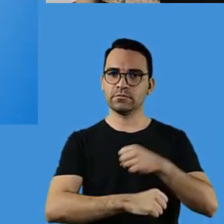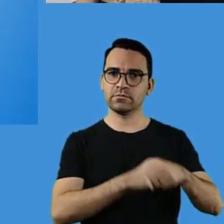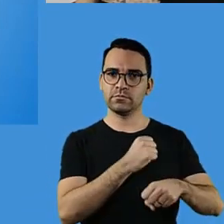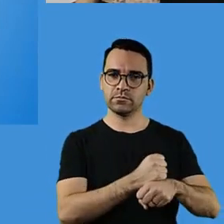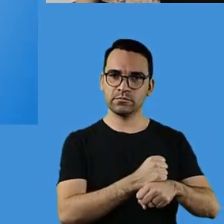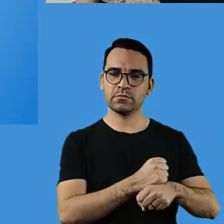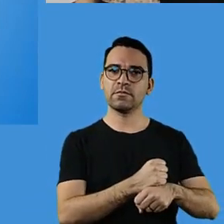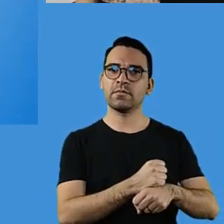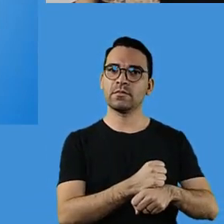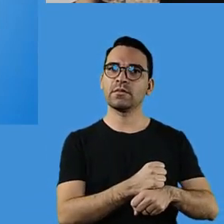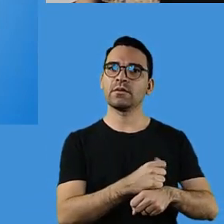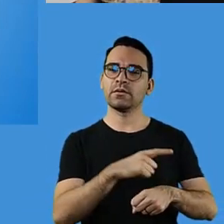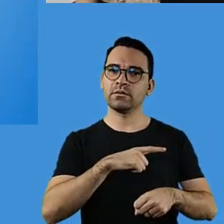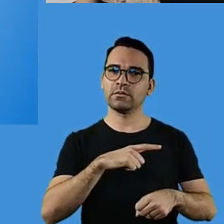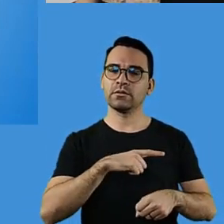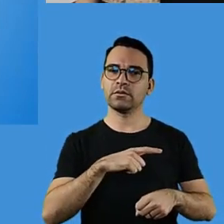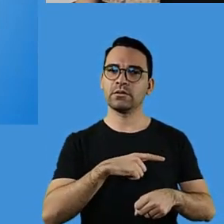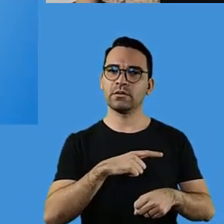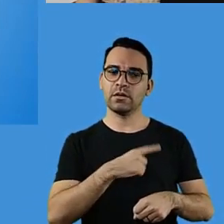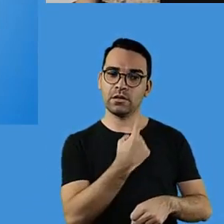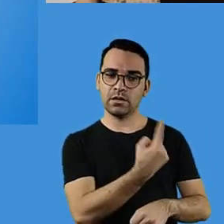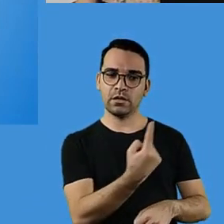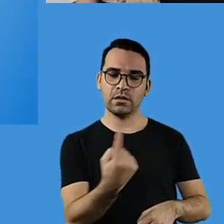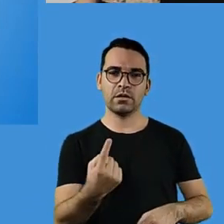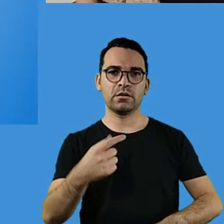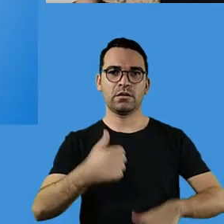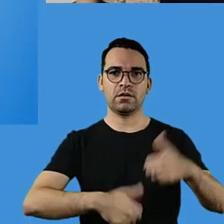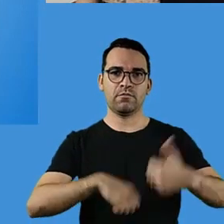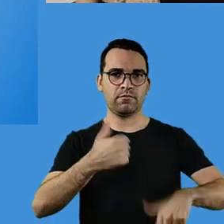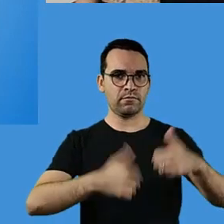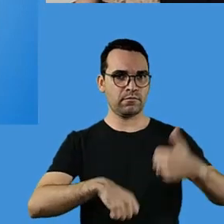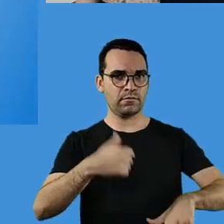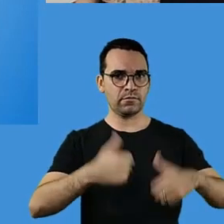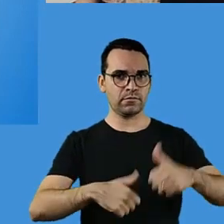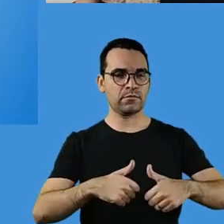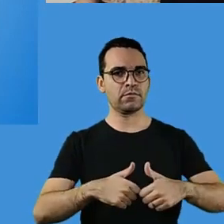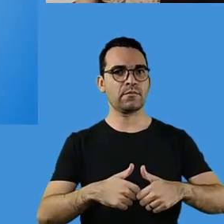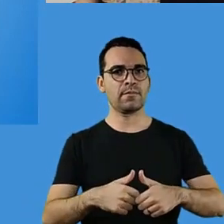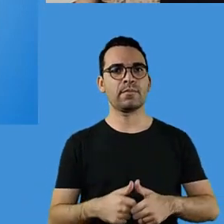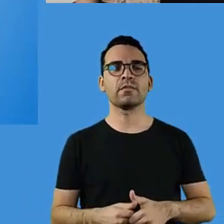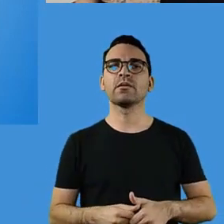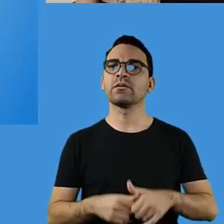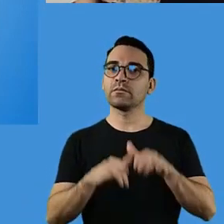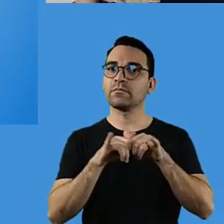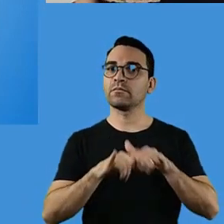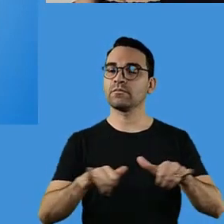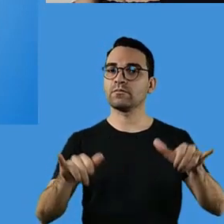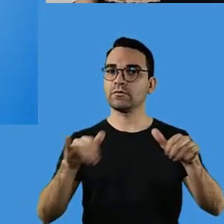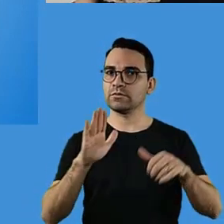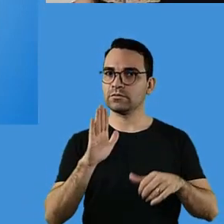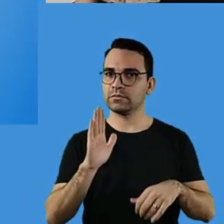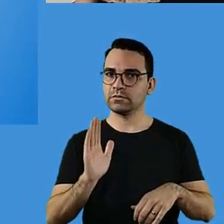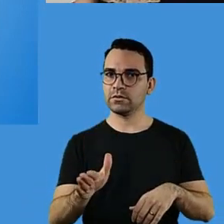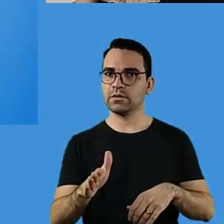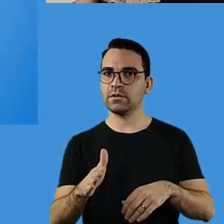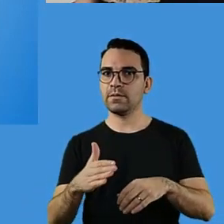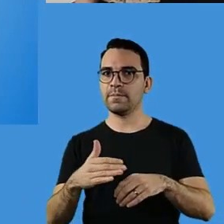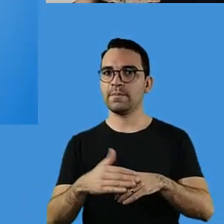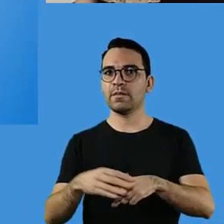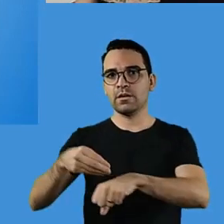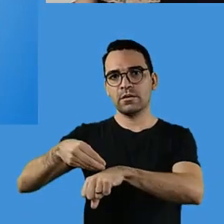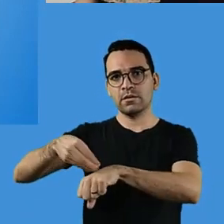Trouxe os anos que serão avaliados e como será cada avaliação dessa. Essa informação, nós já